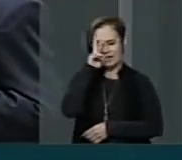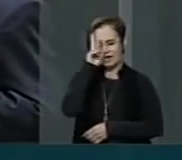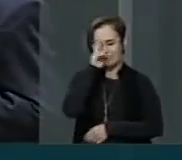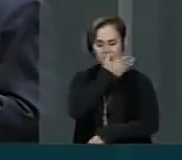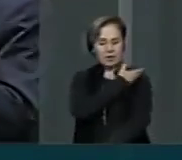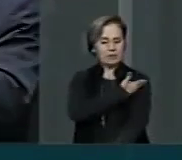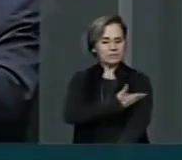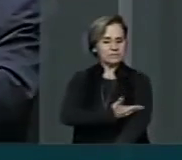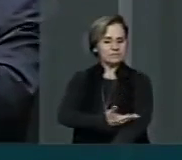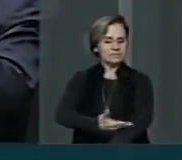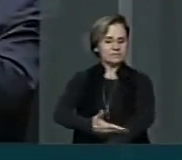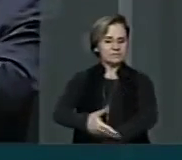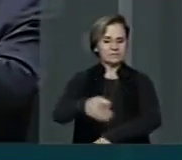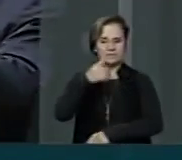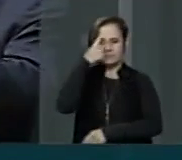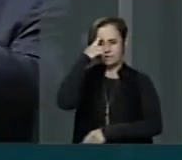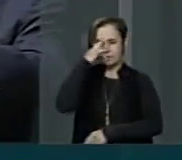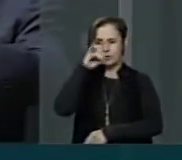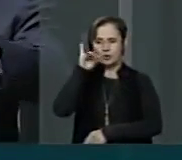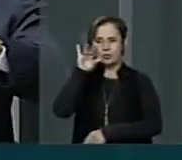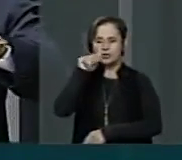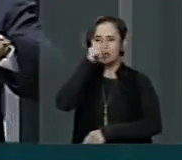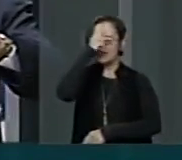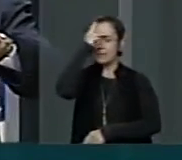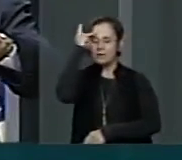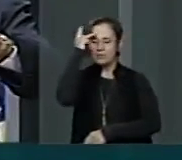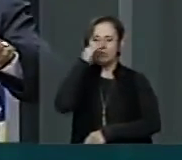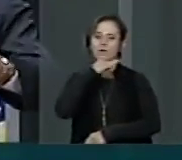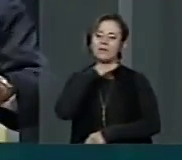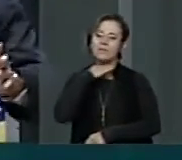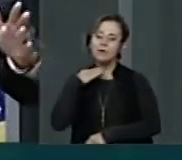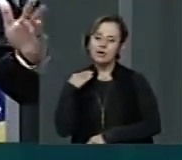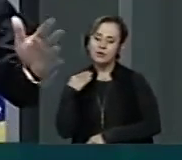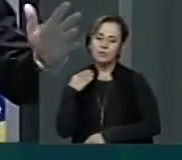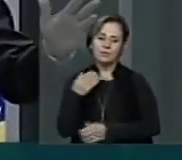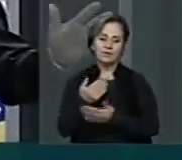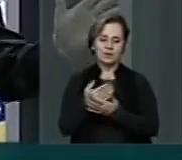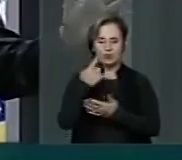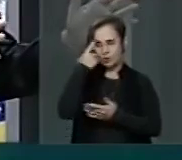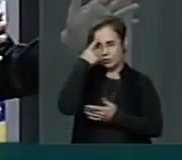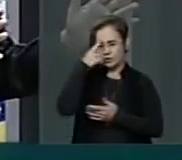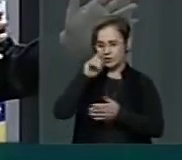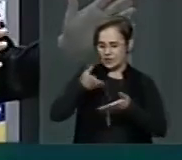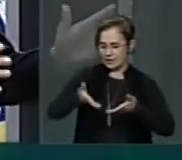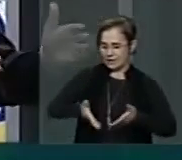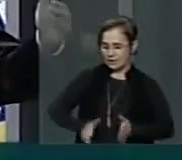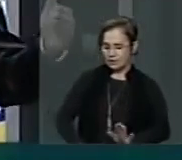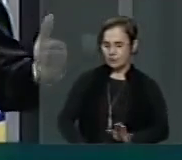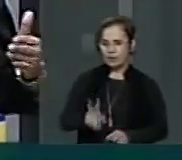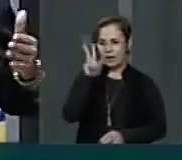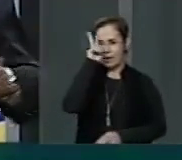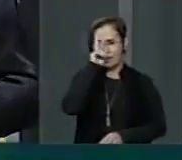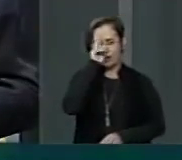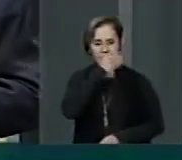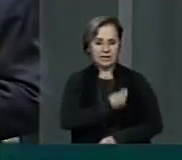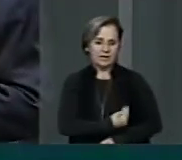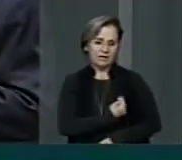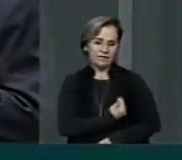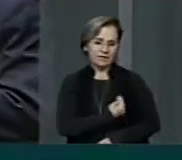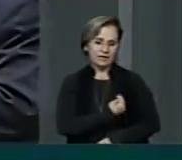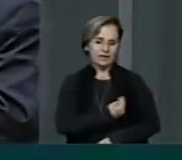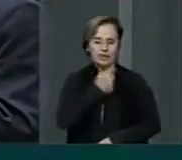do dia em que a pessoa faleceu. O dia que nasceu é em vida. Depois de morto, a gente